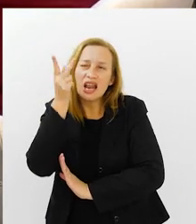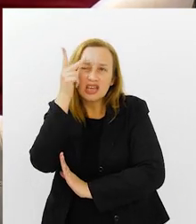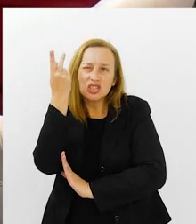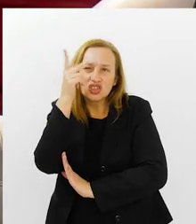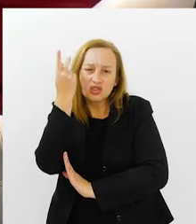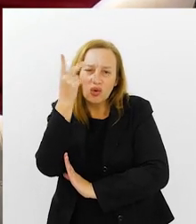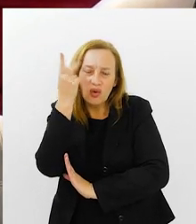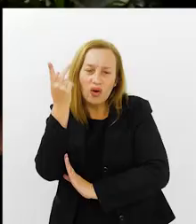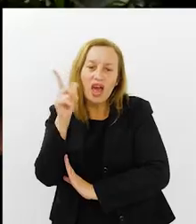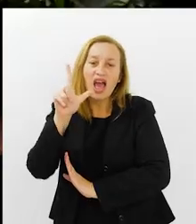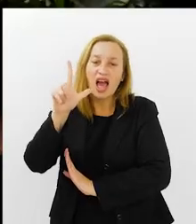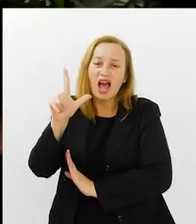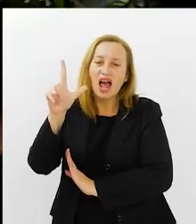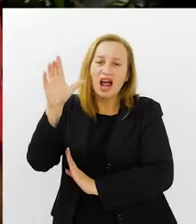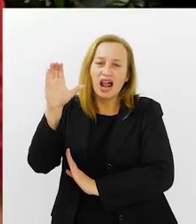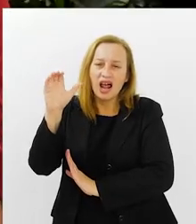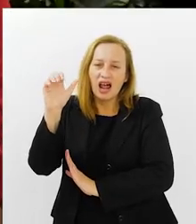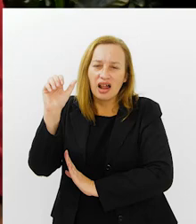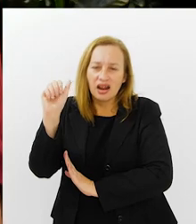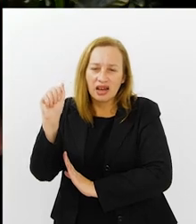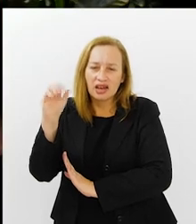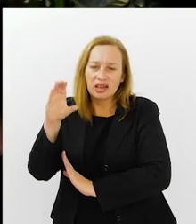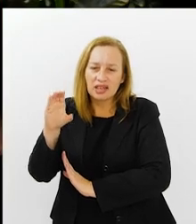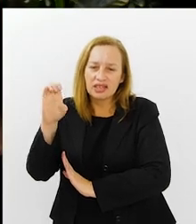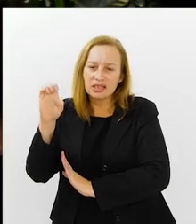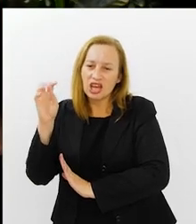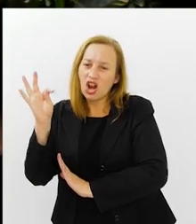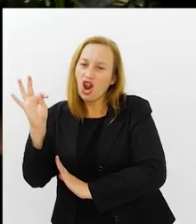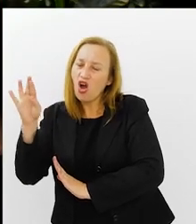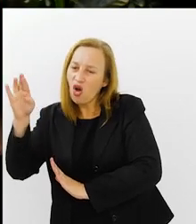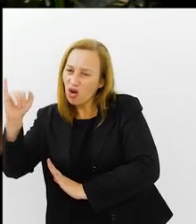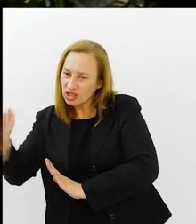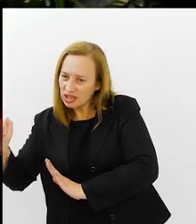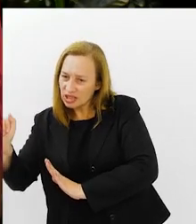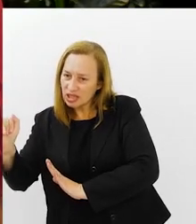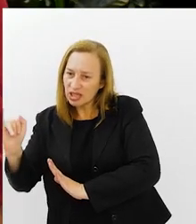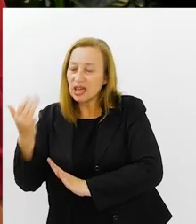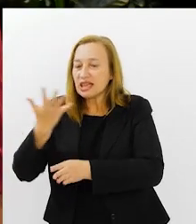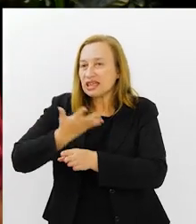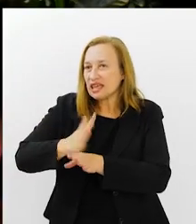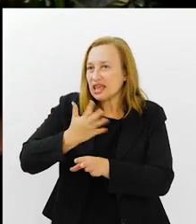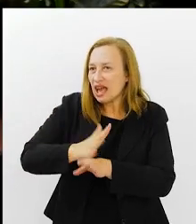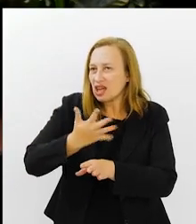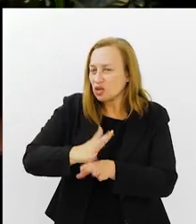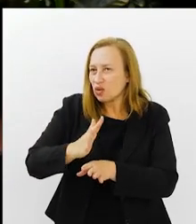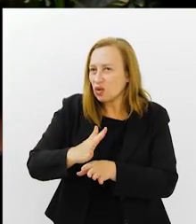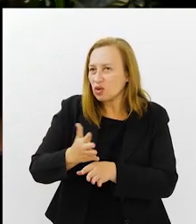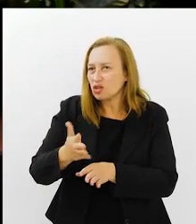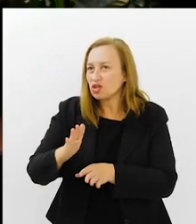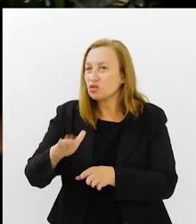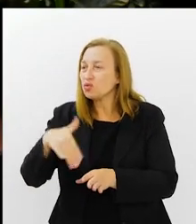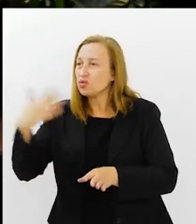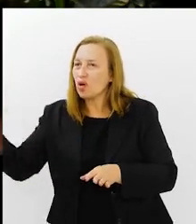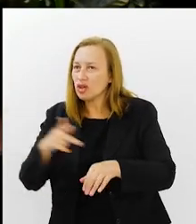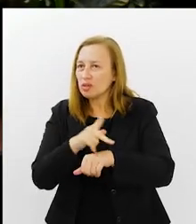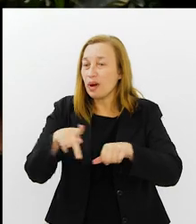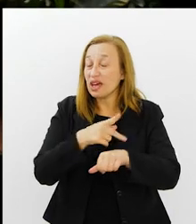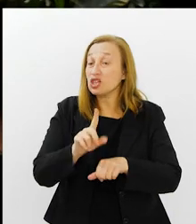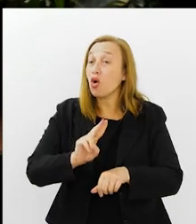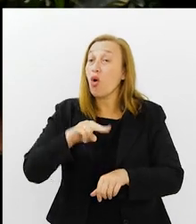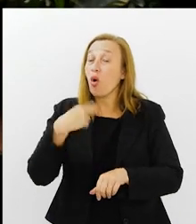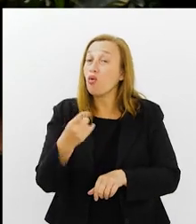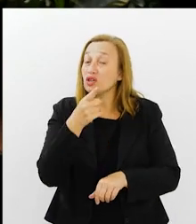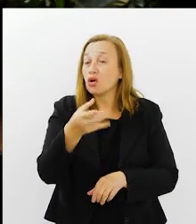história, Ancelotti, não sei mais o quê. E pepepe, treinador lá de fora. Tem que trazer treinador de fora